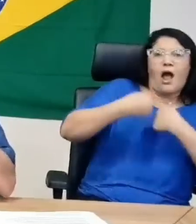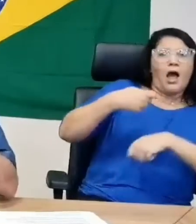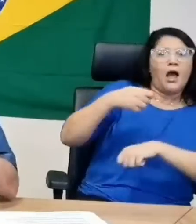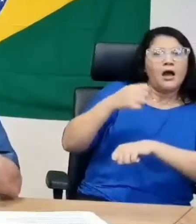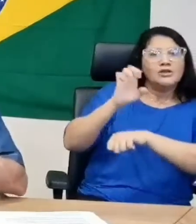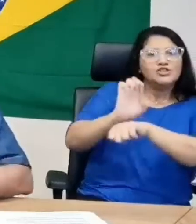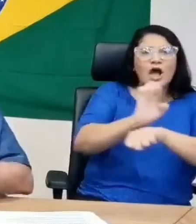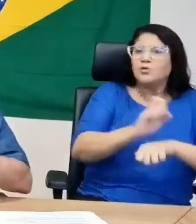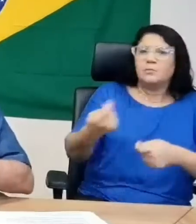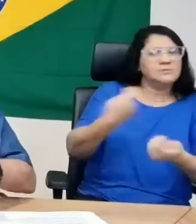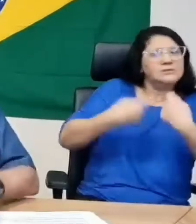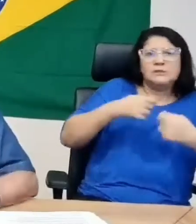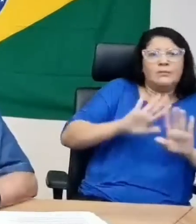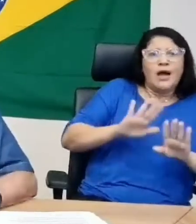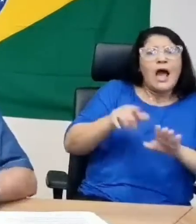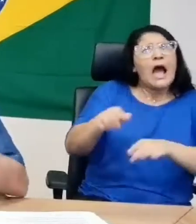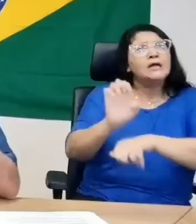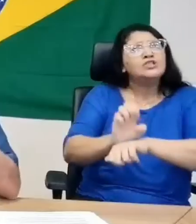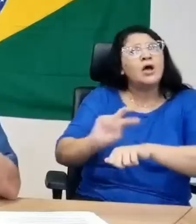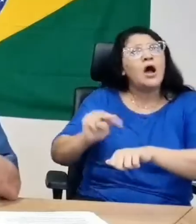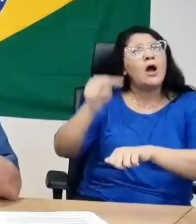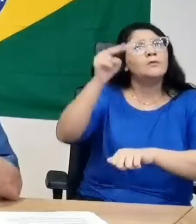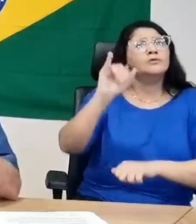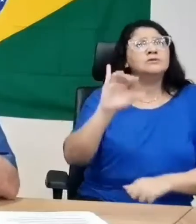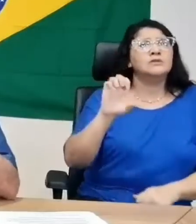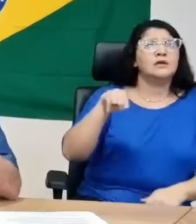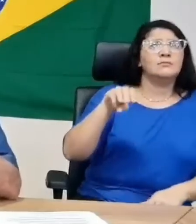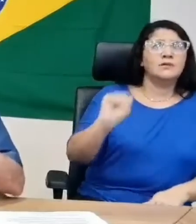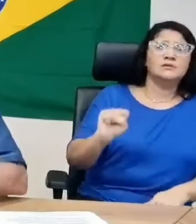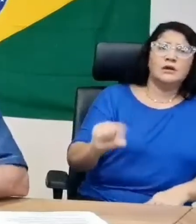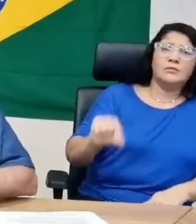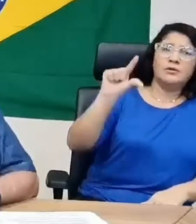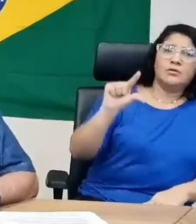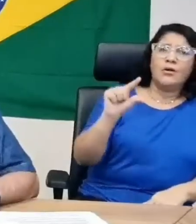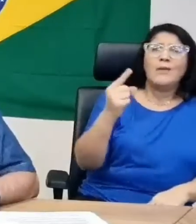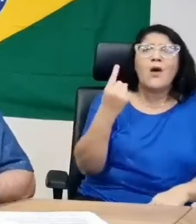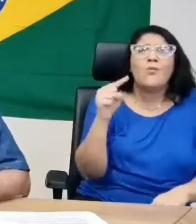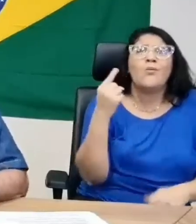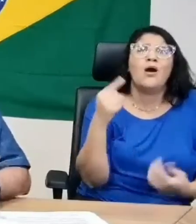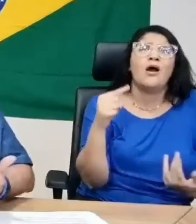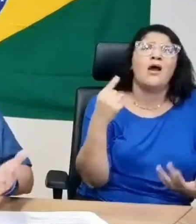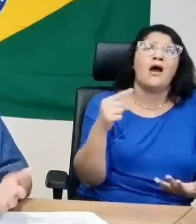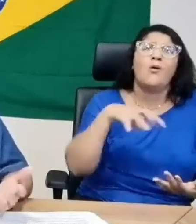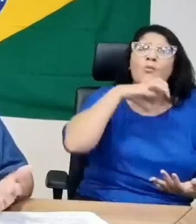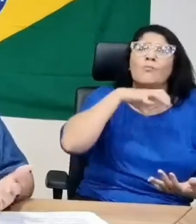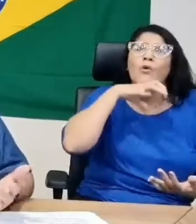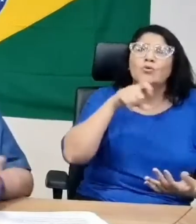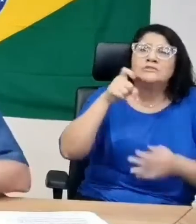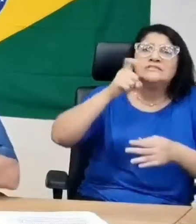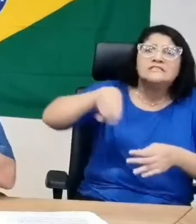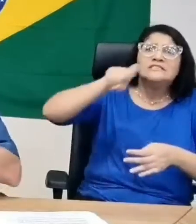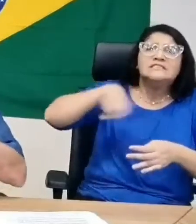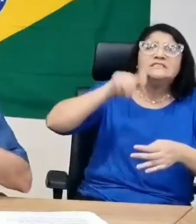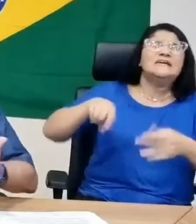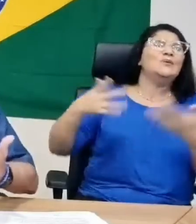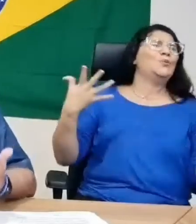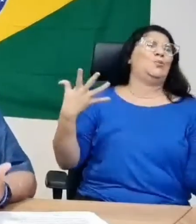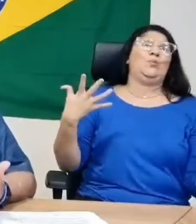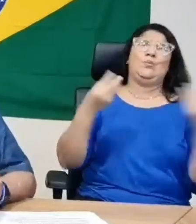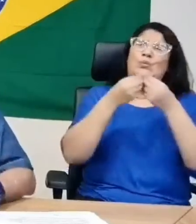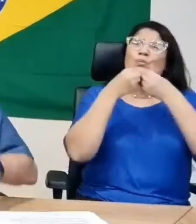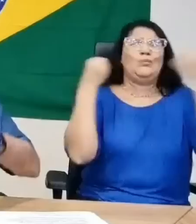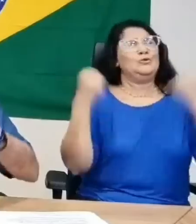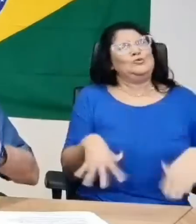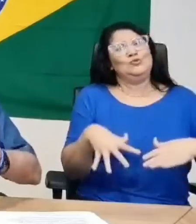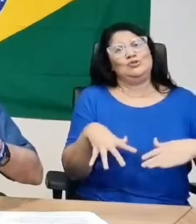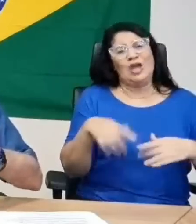aumentaram o valor do ICMS, de mais ou menos 70 centavos para um real. Ninguém aguenta mais. Isso prejudica toda a